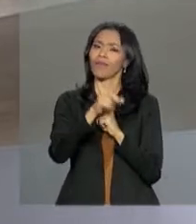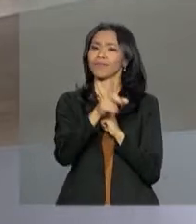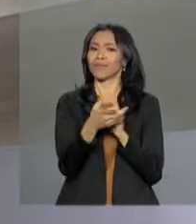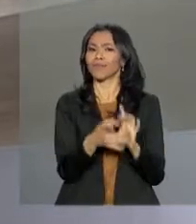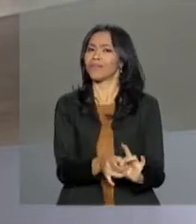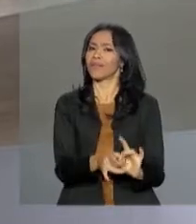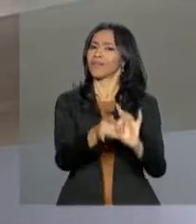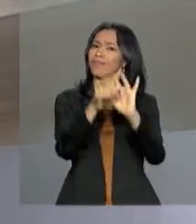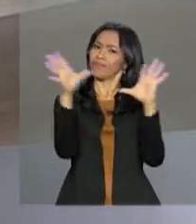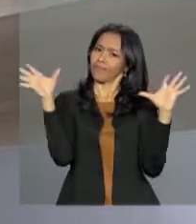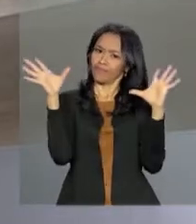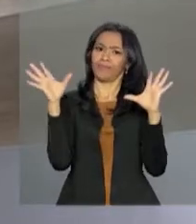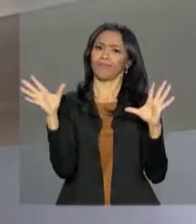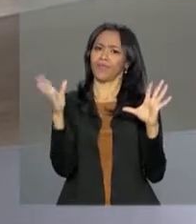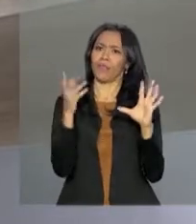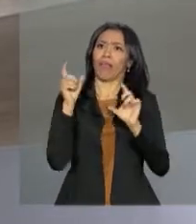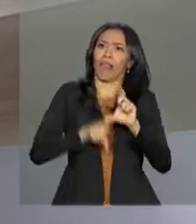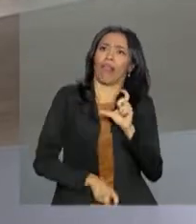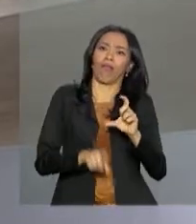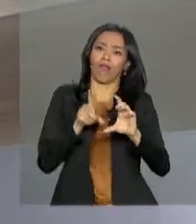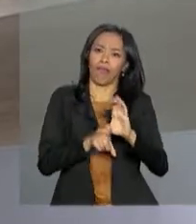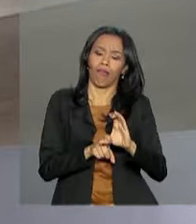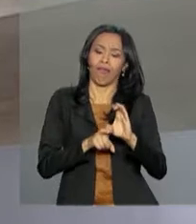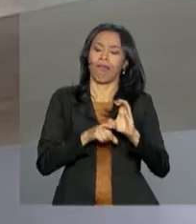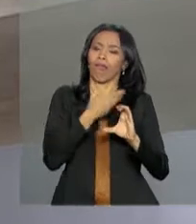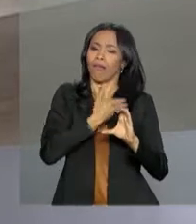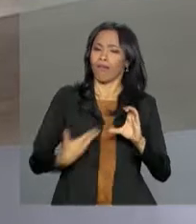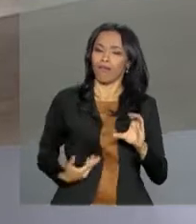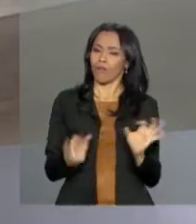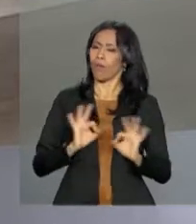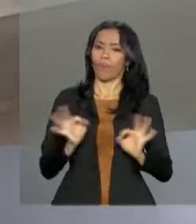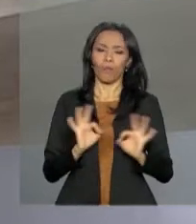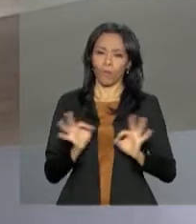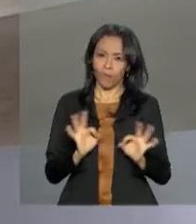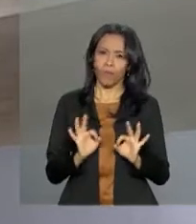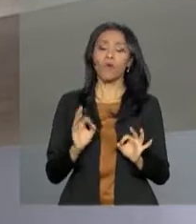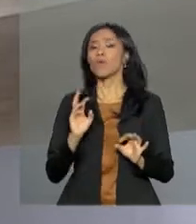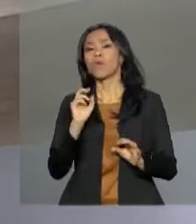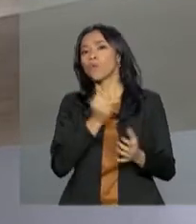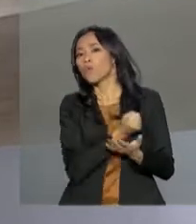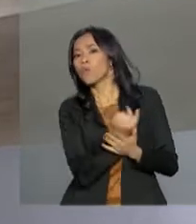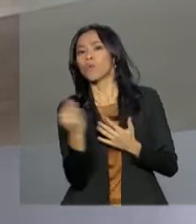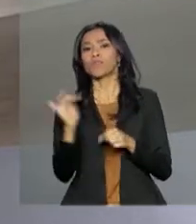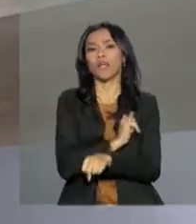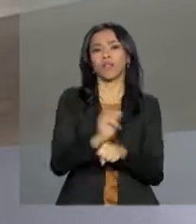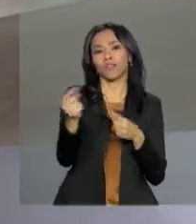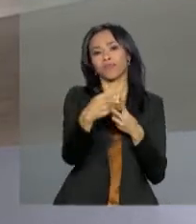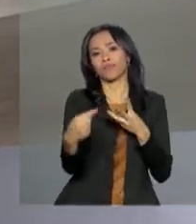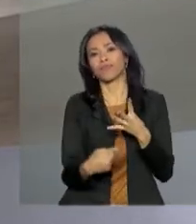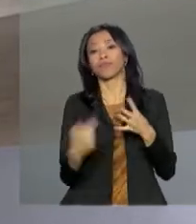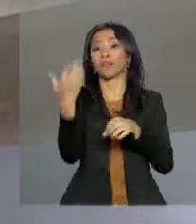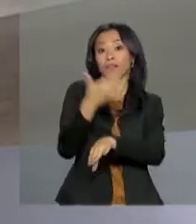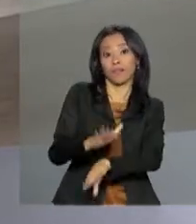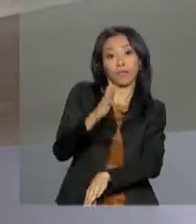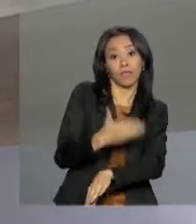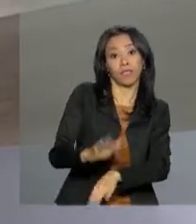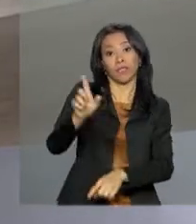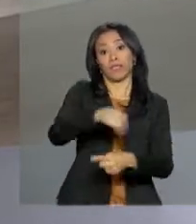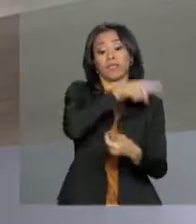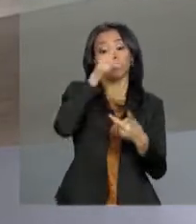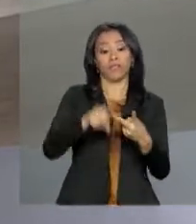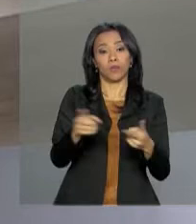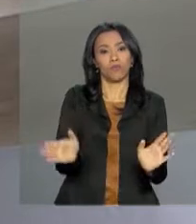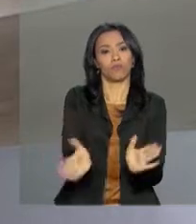ajuda financeira do governo federal. Entre as ações estão treinamento, incentivo ao